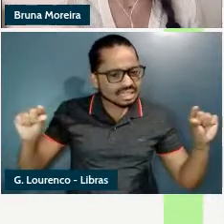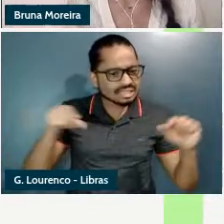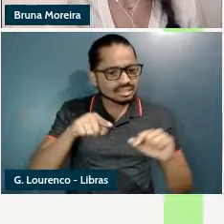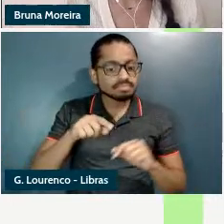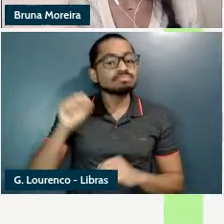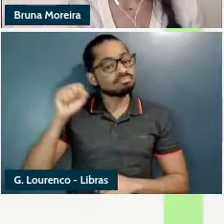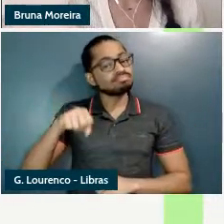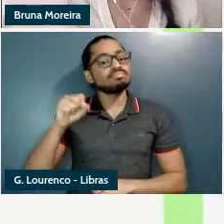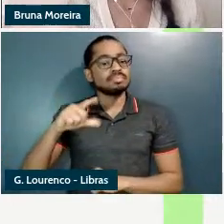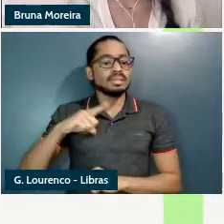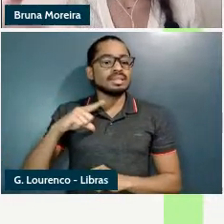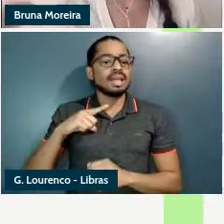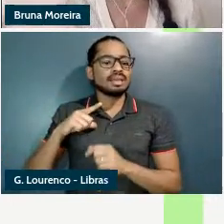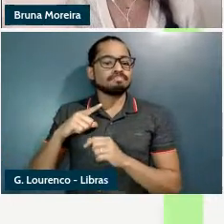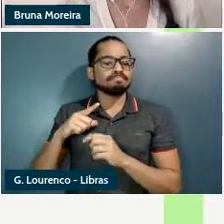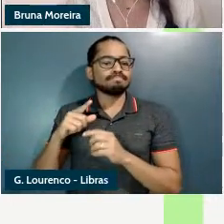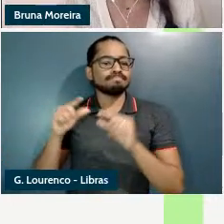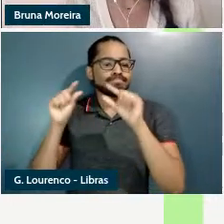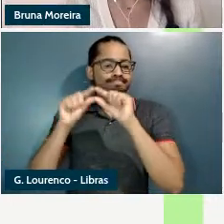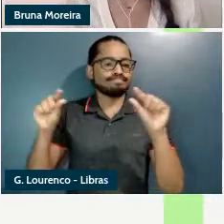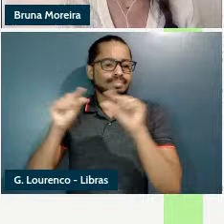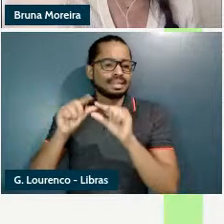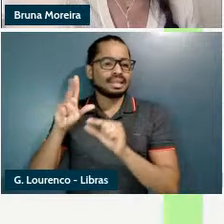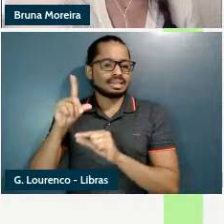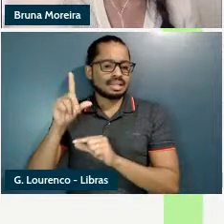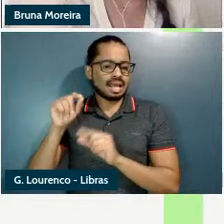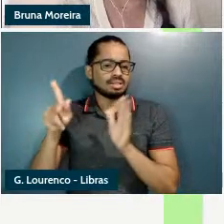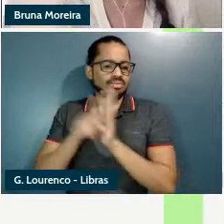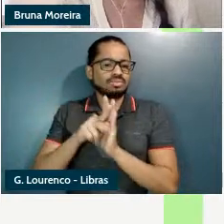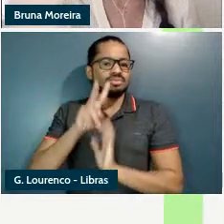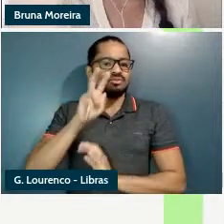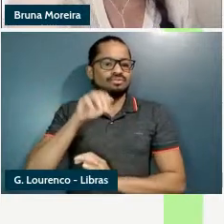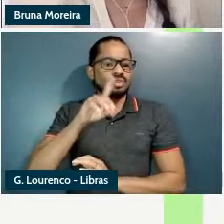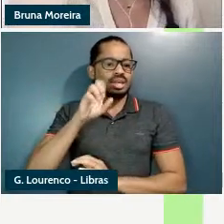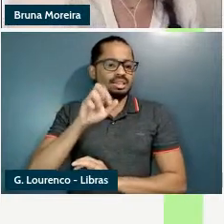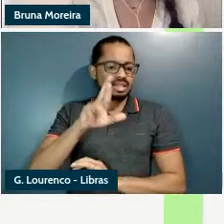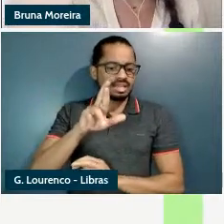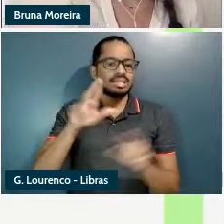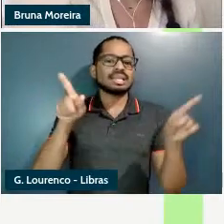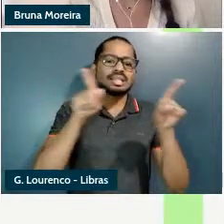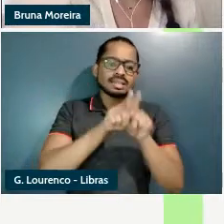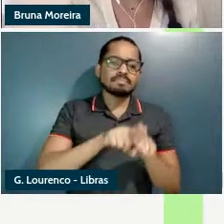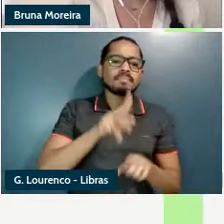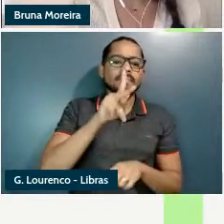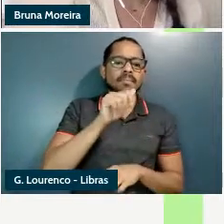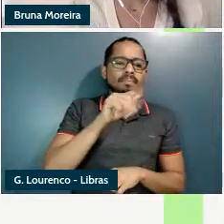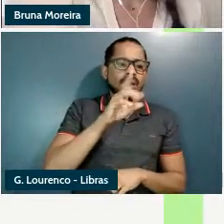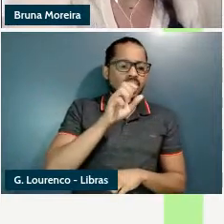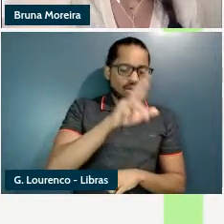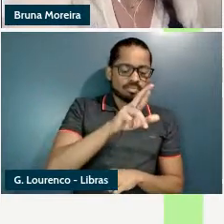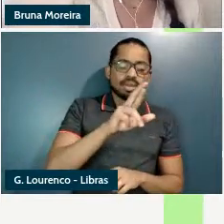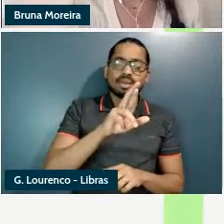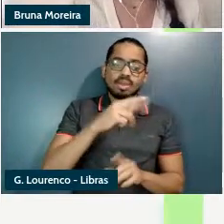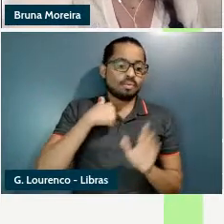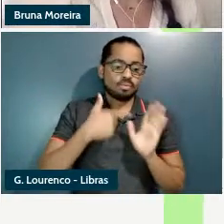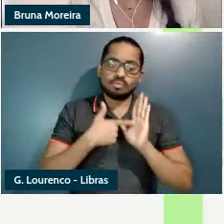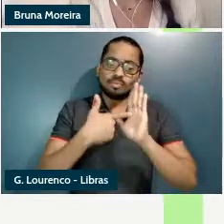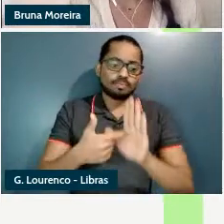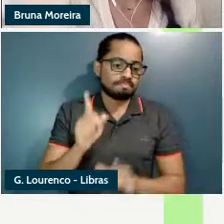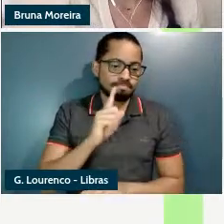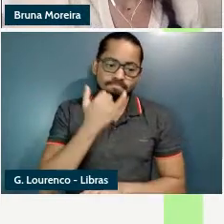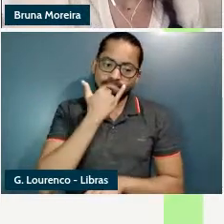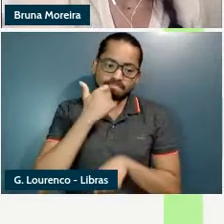de Wendler e Palmer que mostram isso eu não tenho como colocar todos no slide mas eu marco aqui pra gente conversar depois se alguém achar